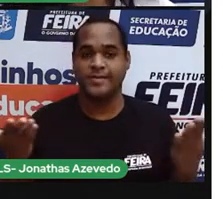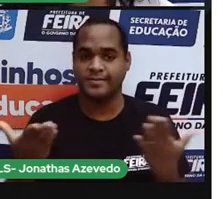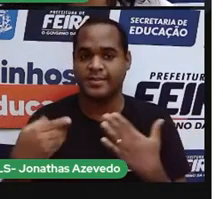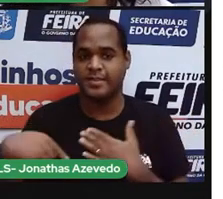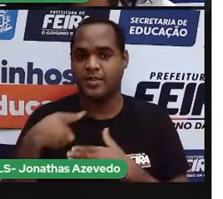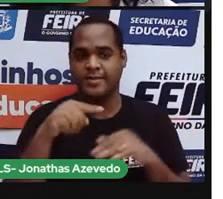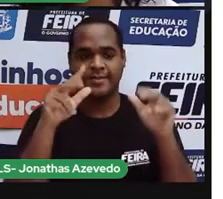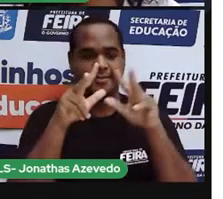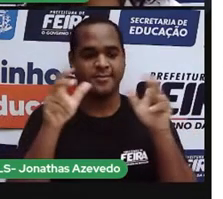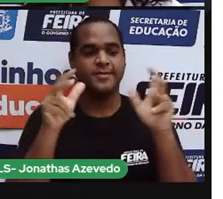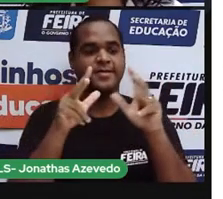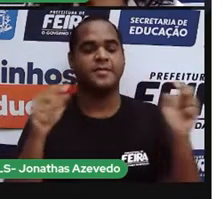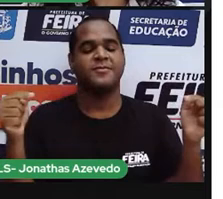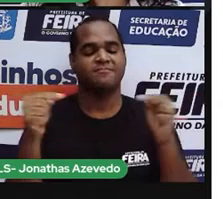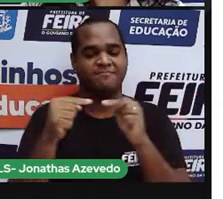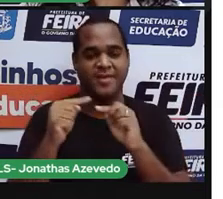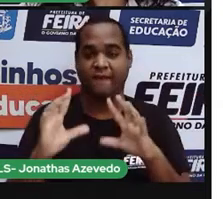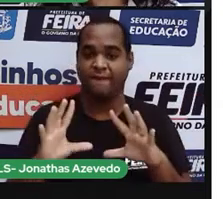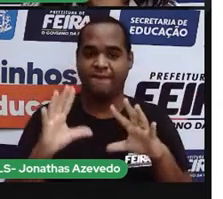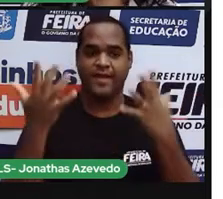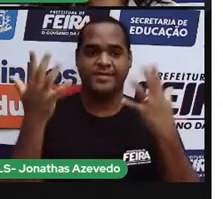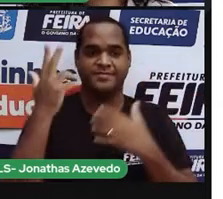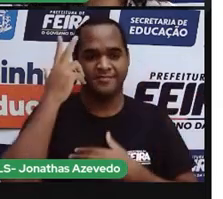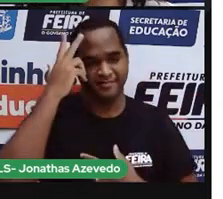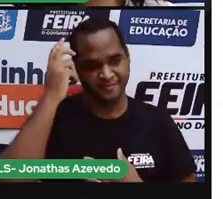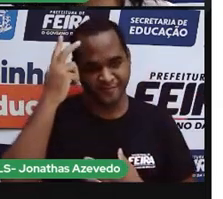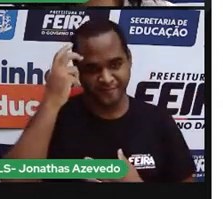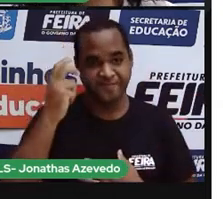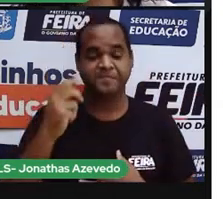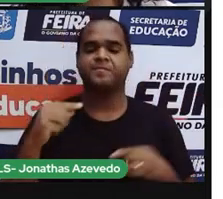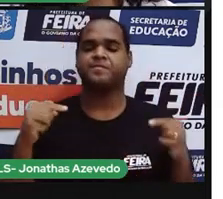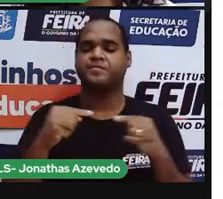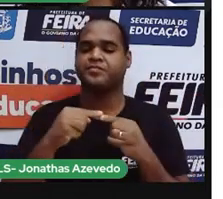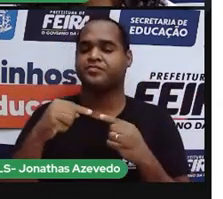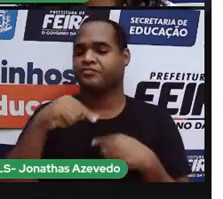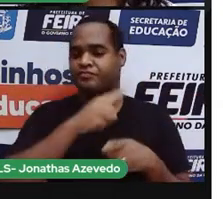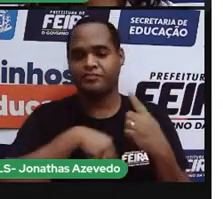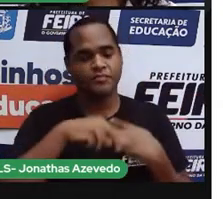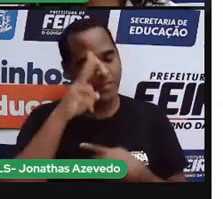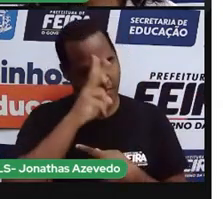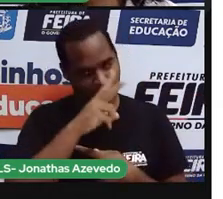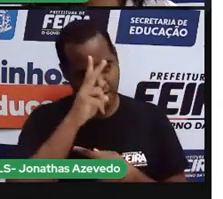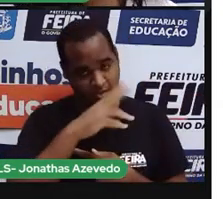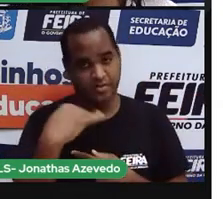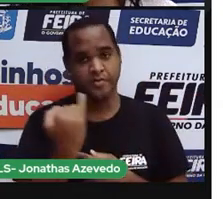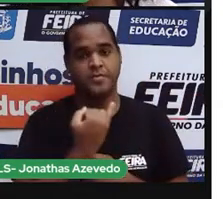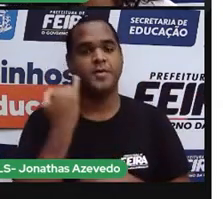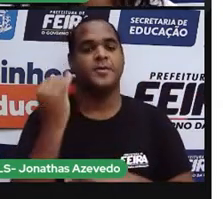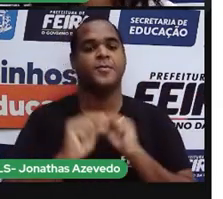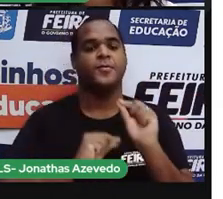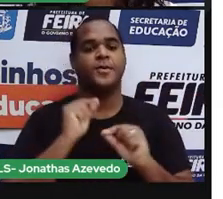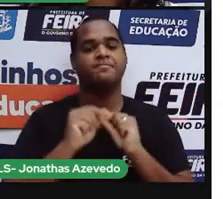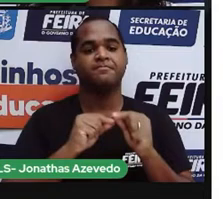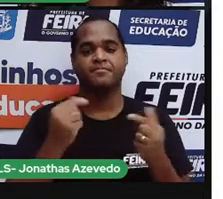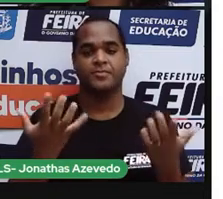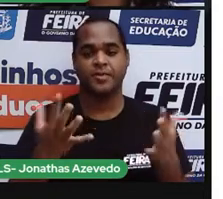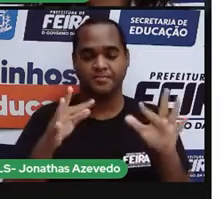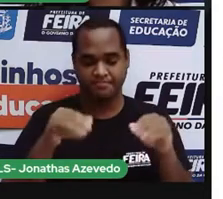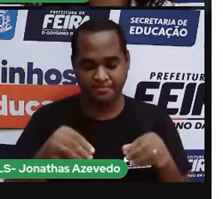nosso tema foi festas tradicionais, nós vamos reparar um pouquinho o que vimos nas últimas horas.